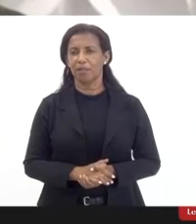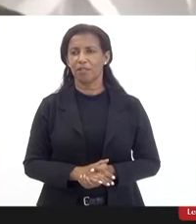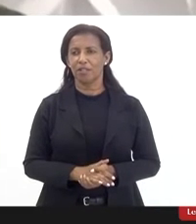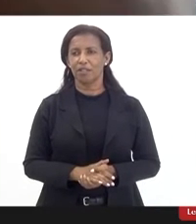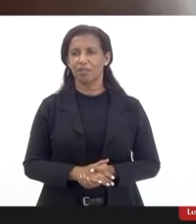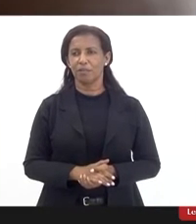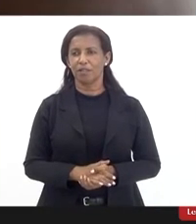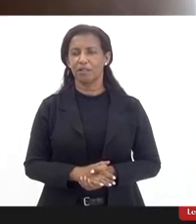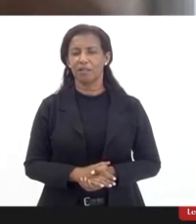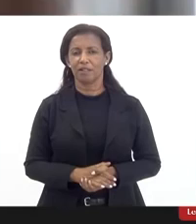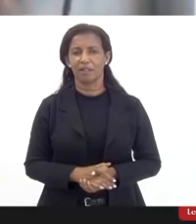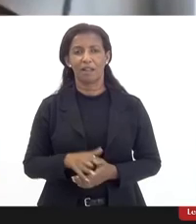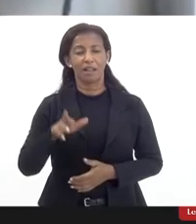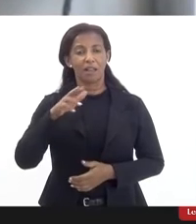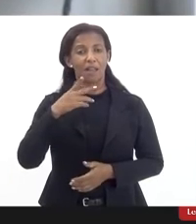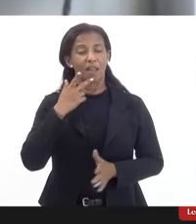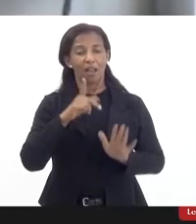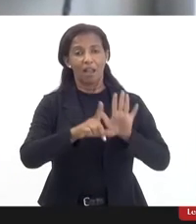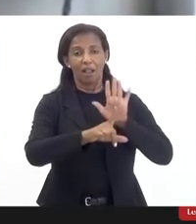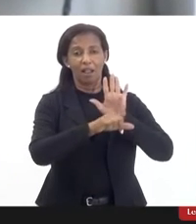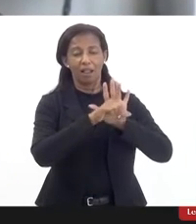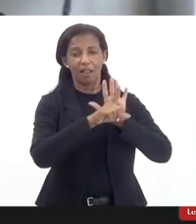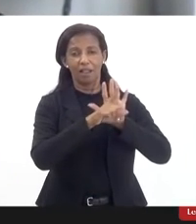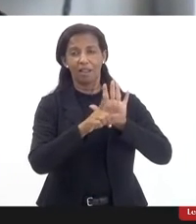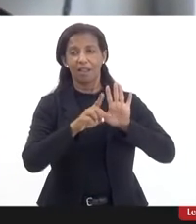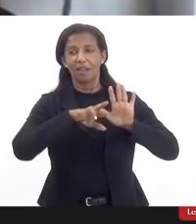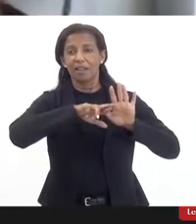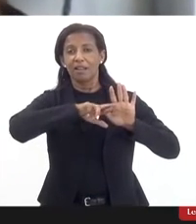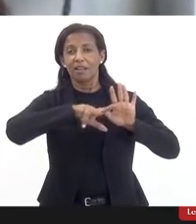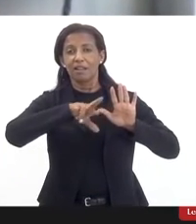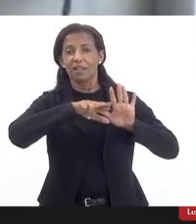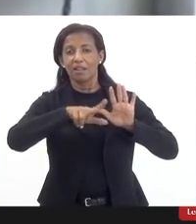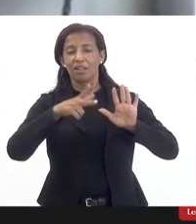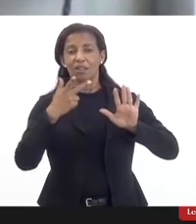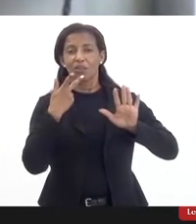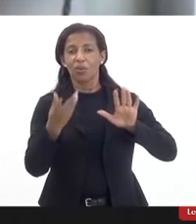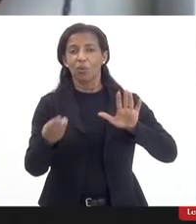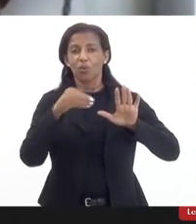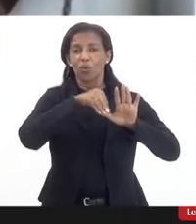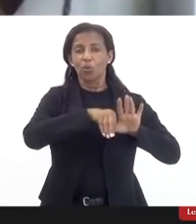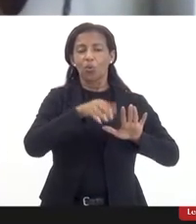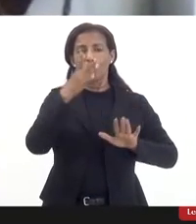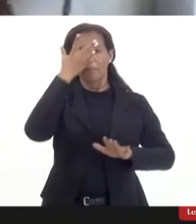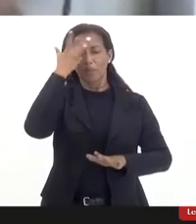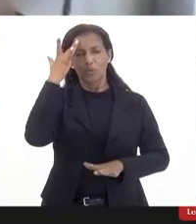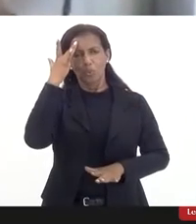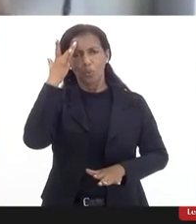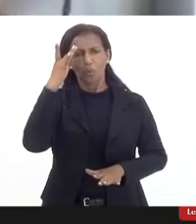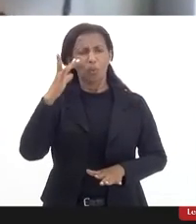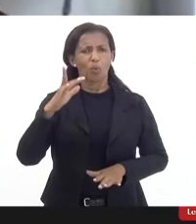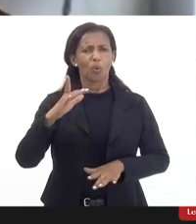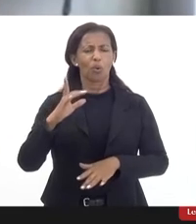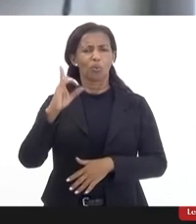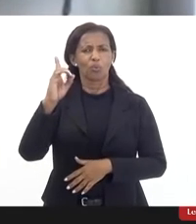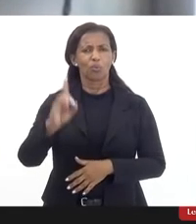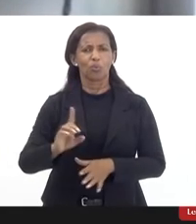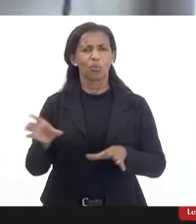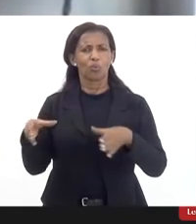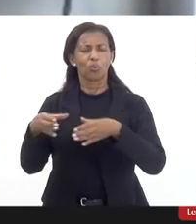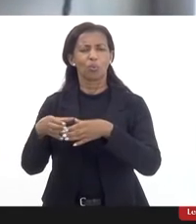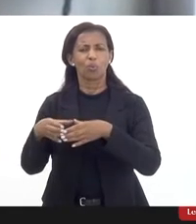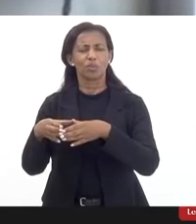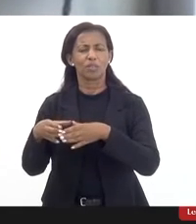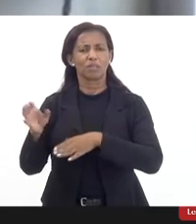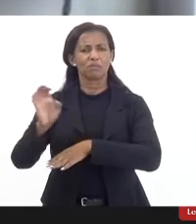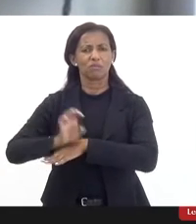ela não fala ela não inclui a pessoa com deficiência no conselho estadual